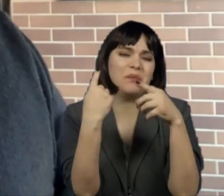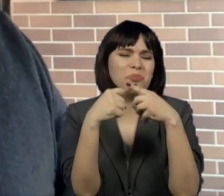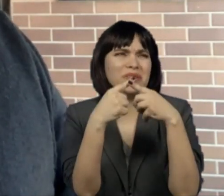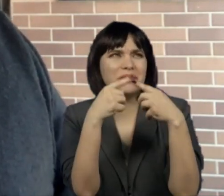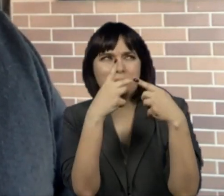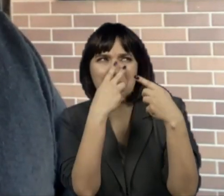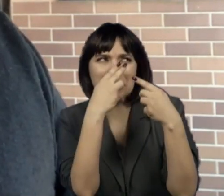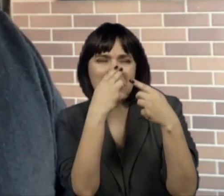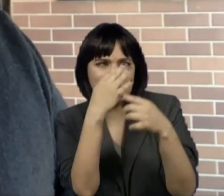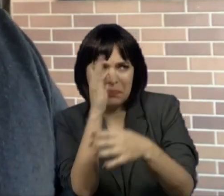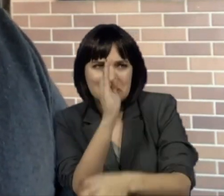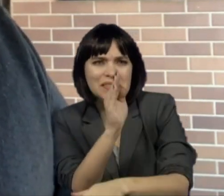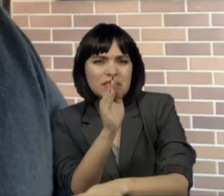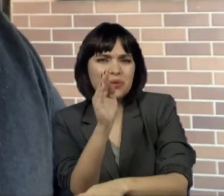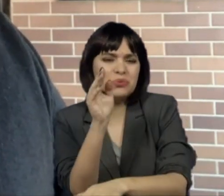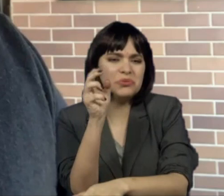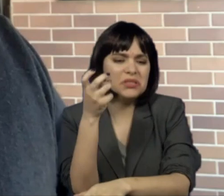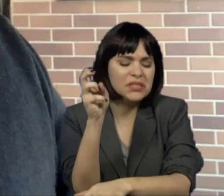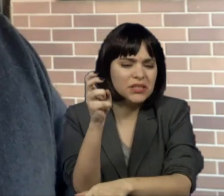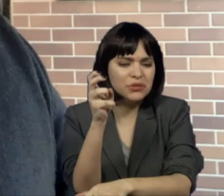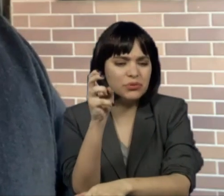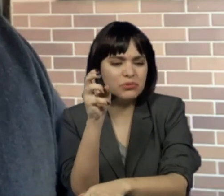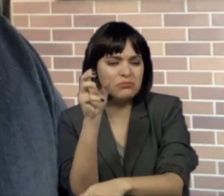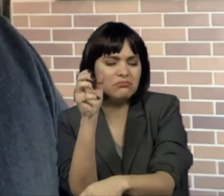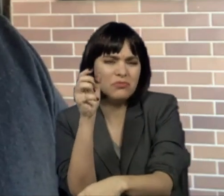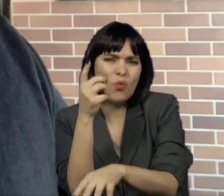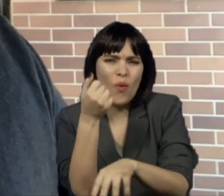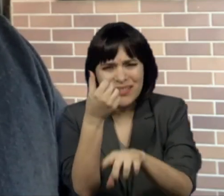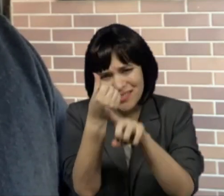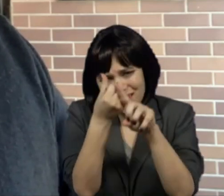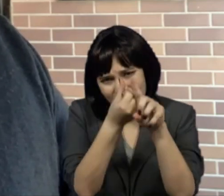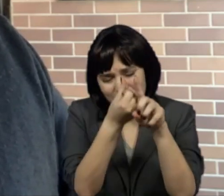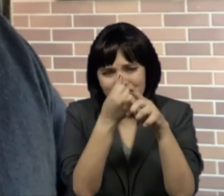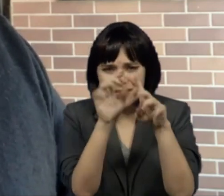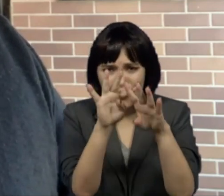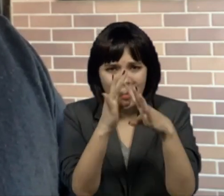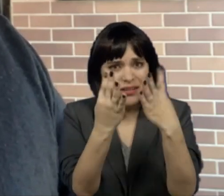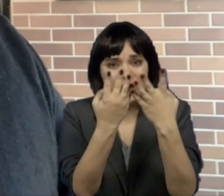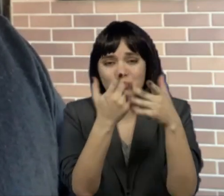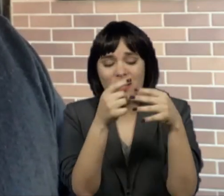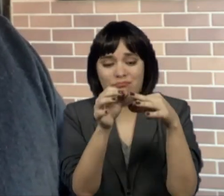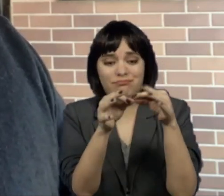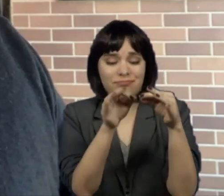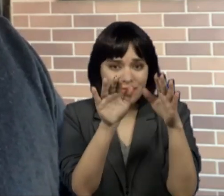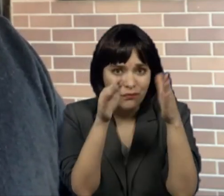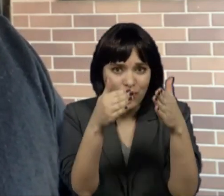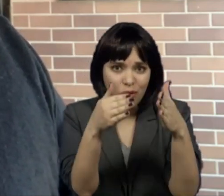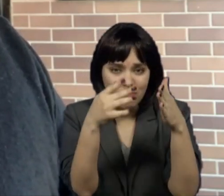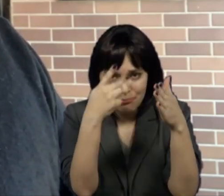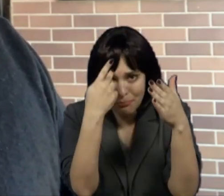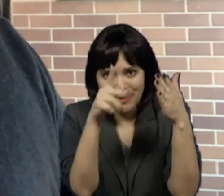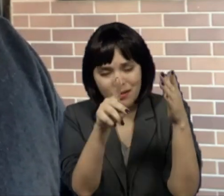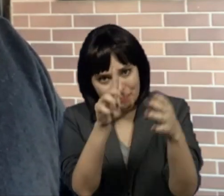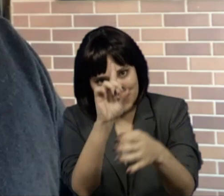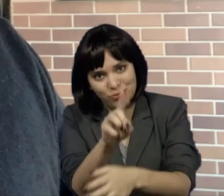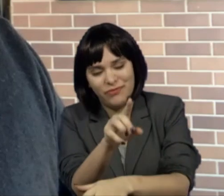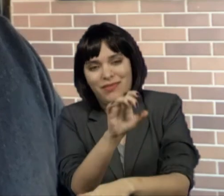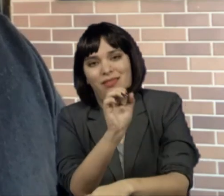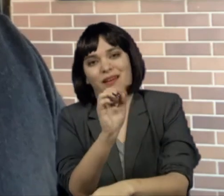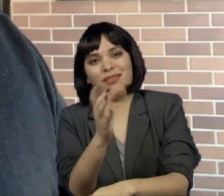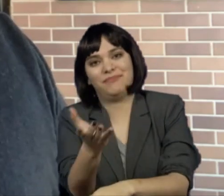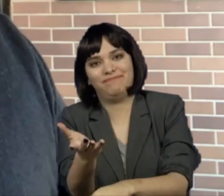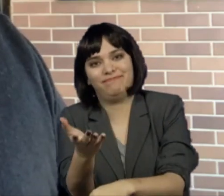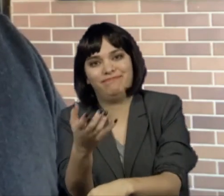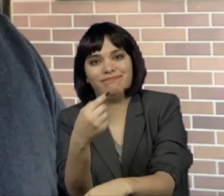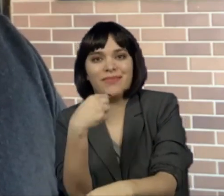quinto, indo para segundo, para meio ano de quarentena e nenhum plano específico voltar à pessoa com deficiência foi elaborado.